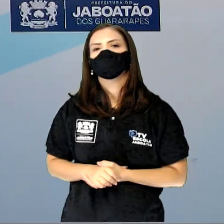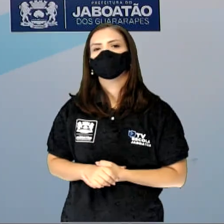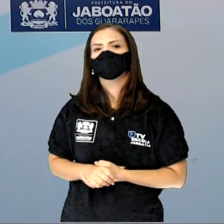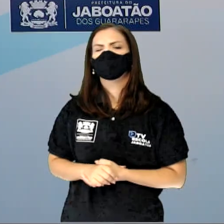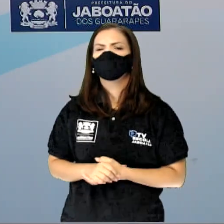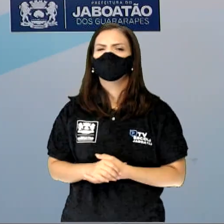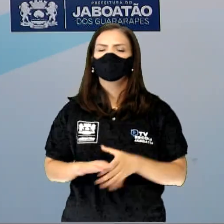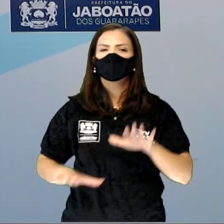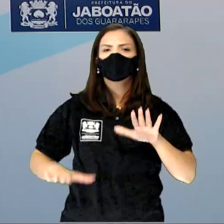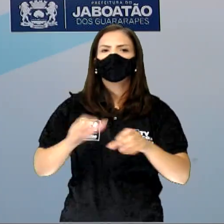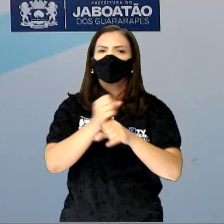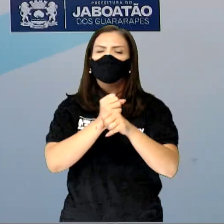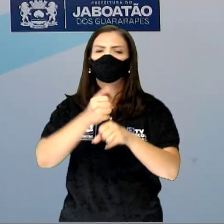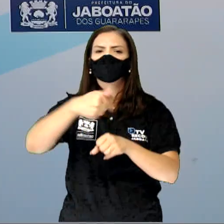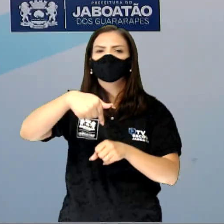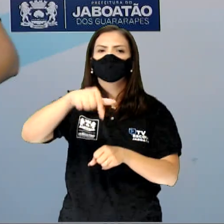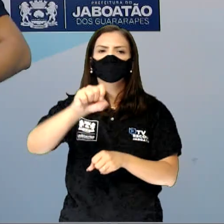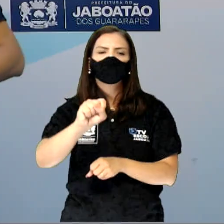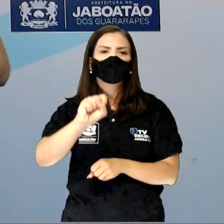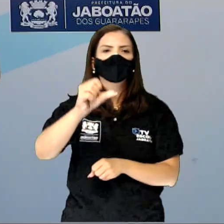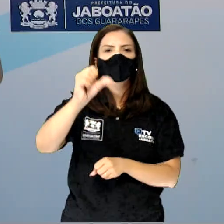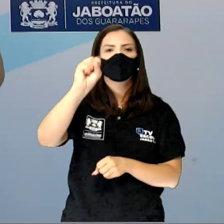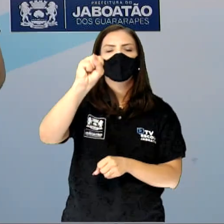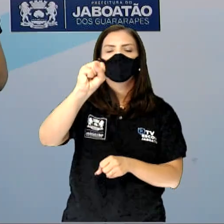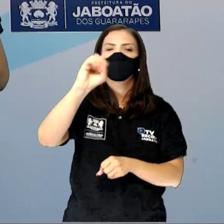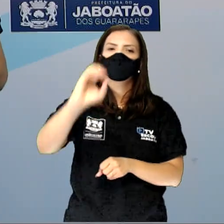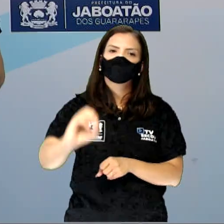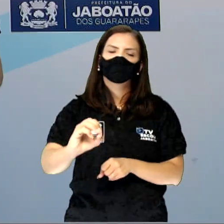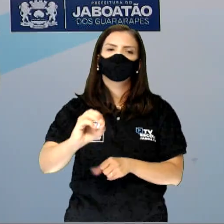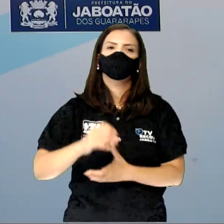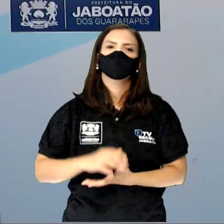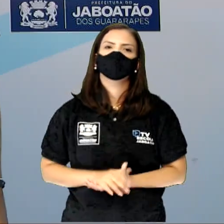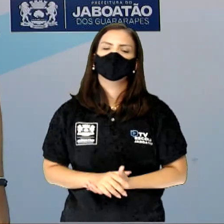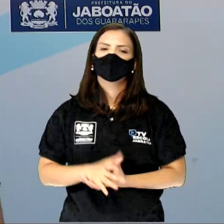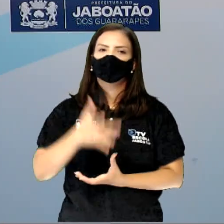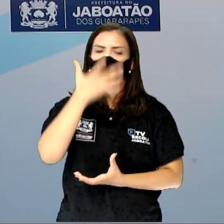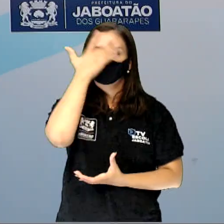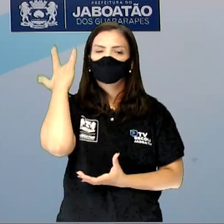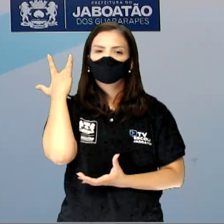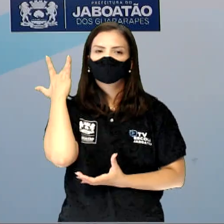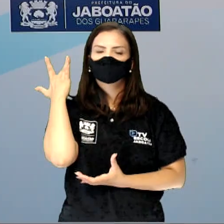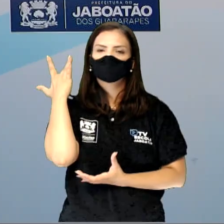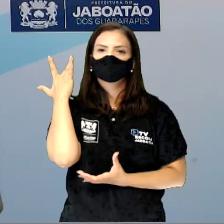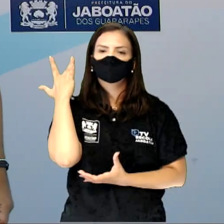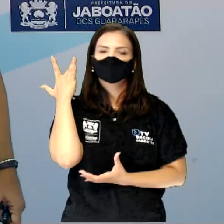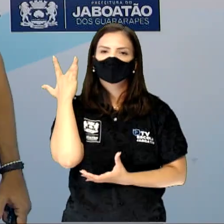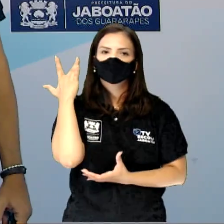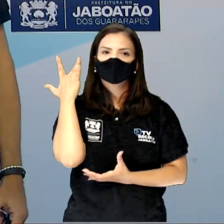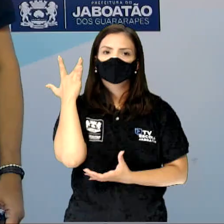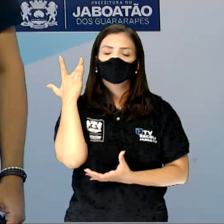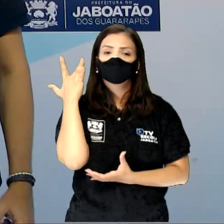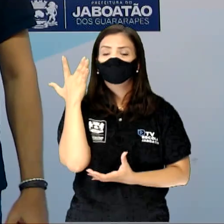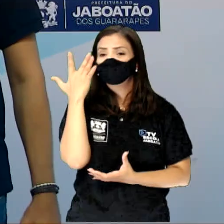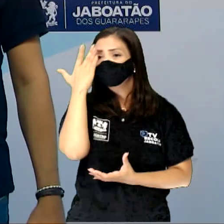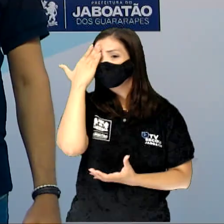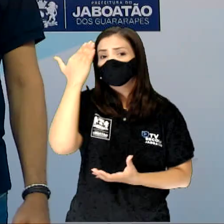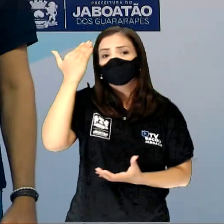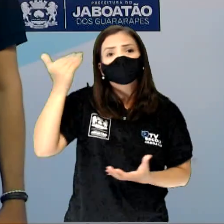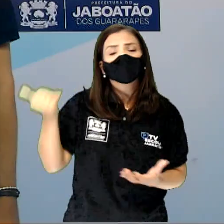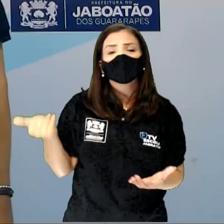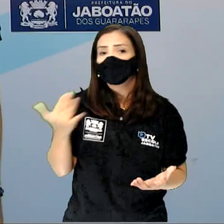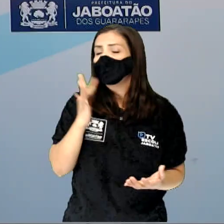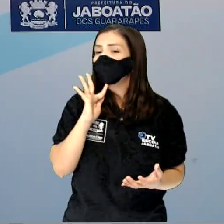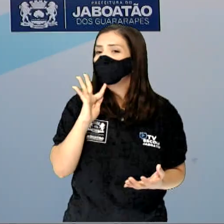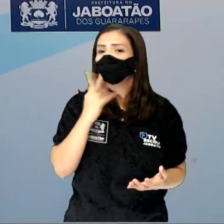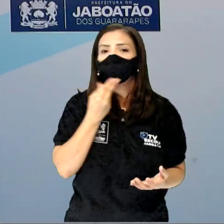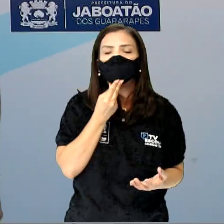anos 70 e 80. E aí, o que acontece? As pessoas, né? A ignorância, né? Das